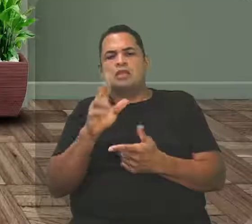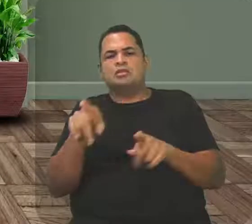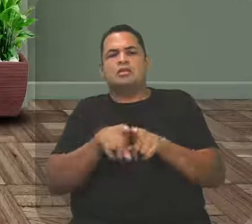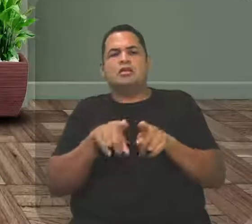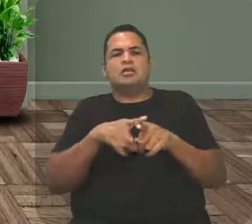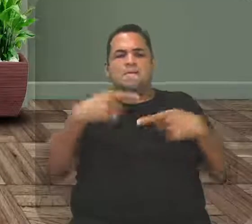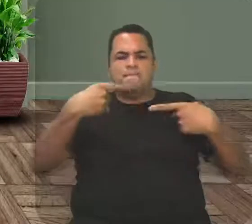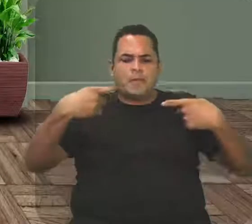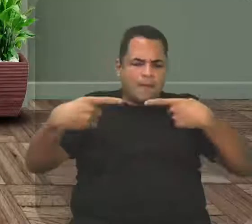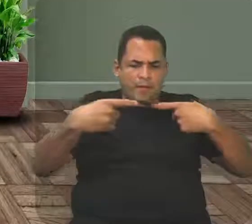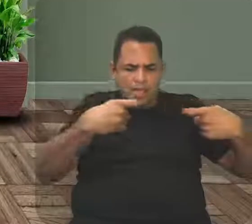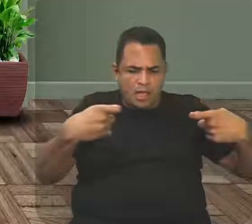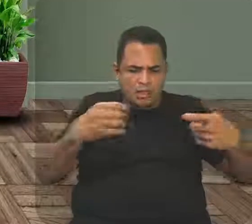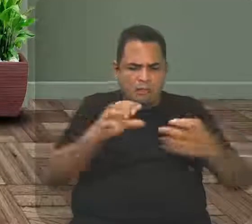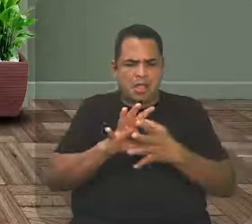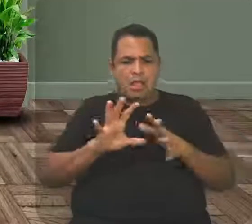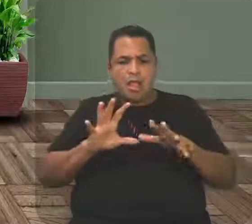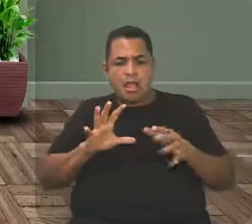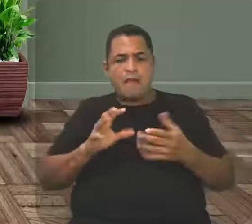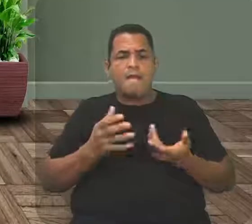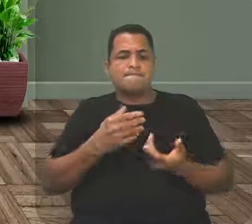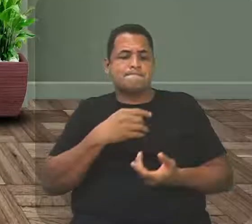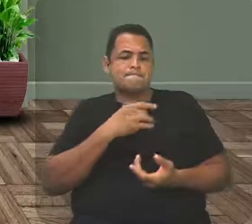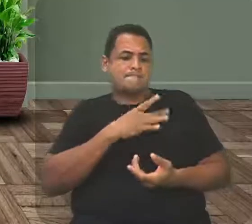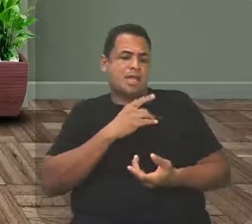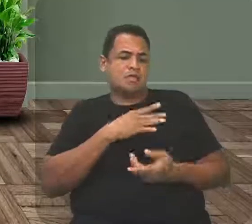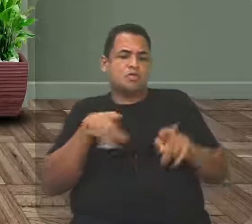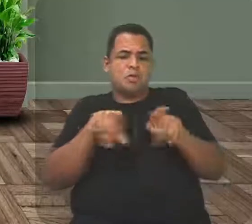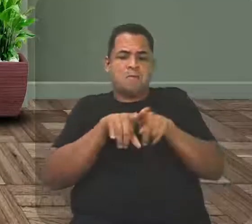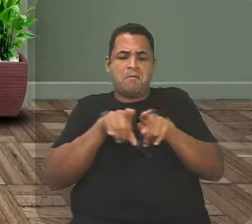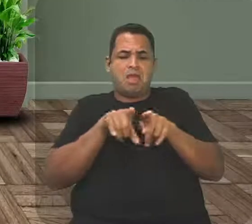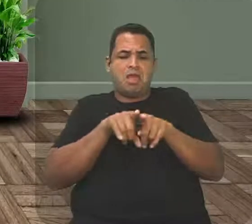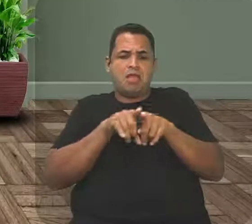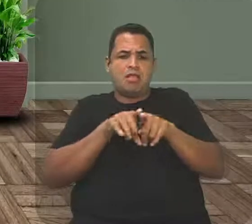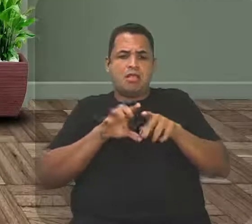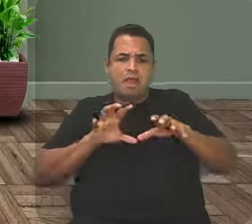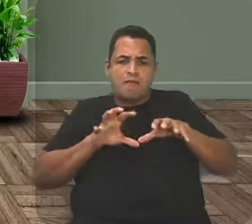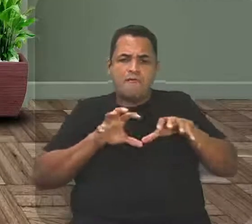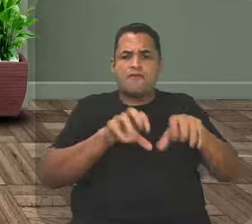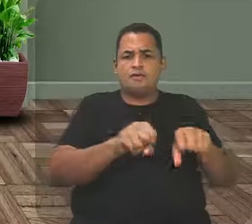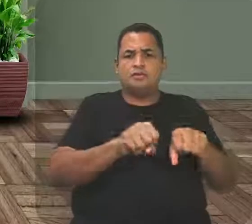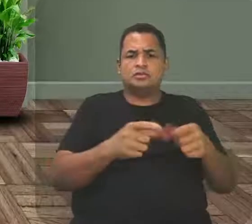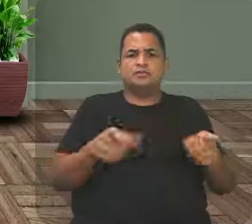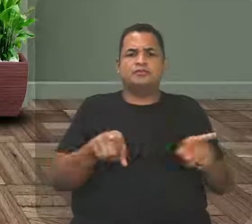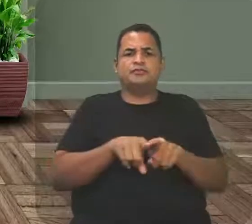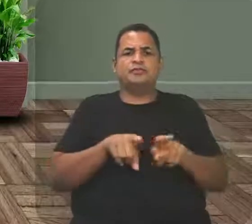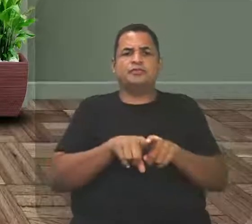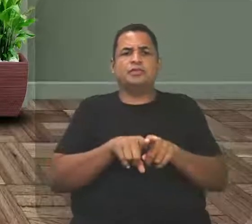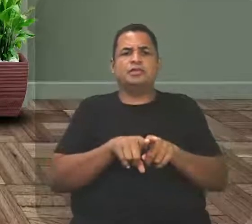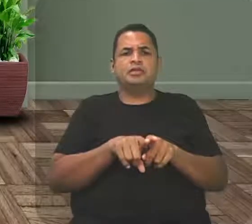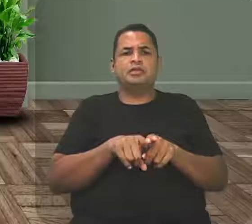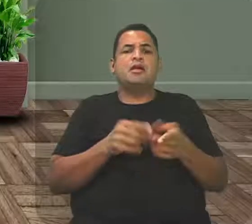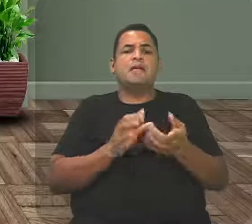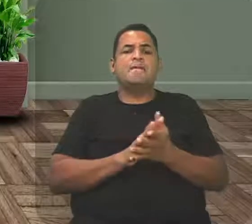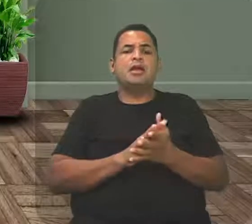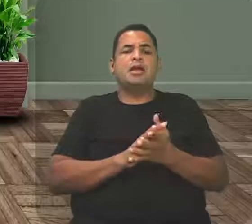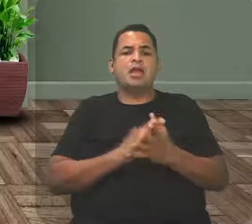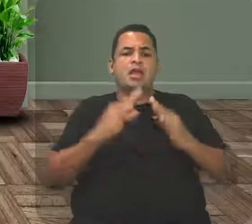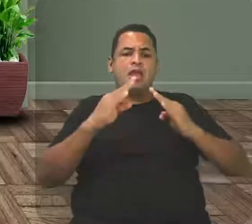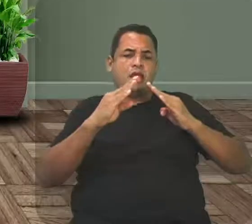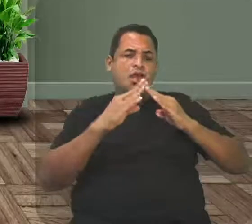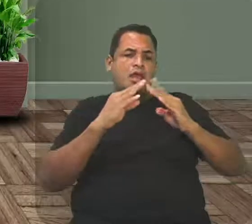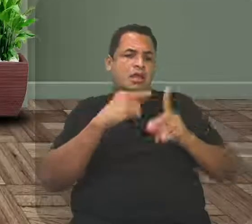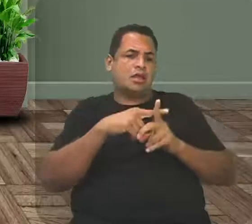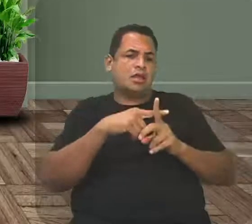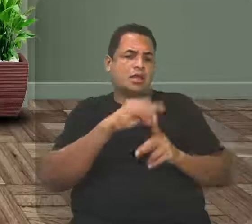o medo das invasões e também a autoridade da Igreja Católica, que monopolizava o conhecimento. Não é? E